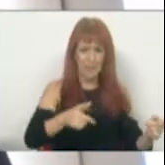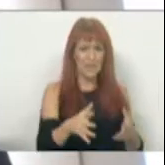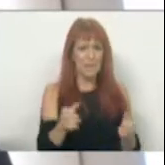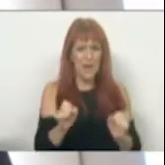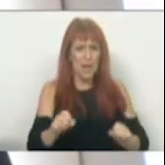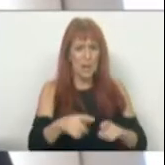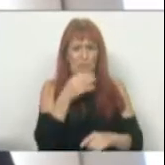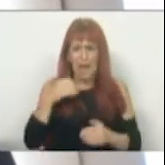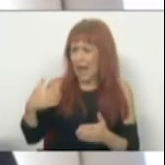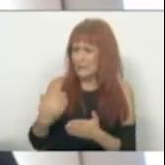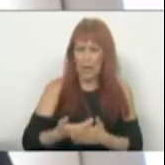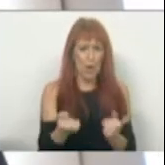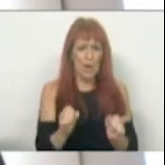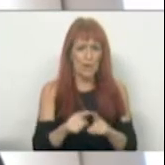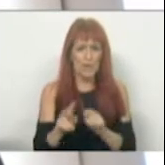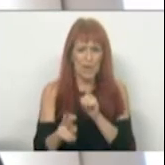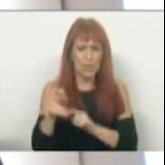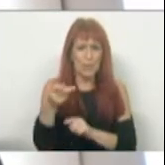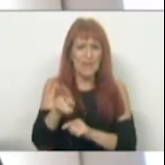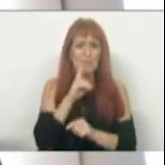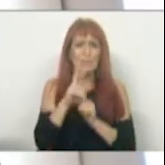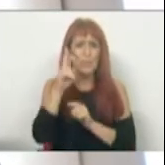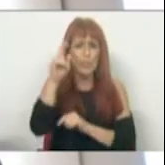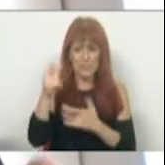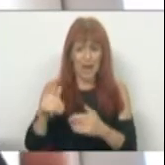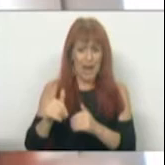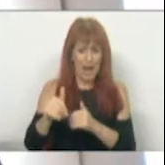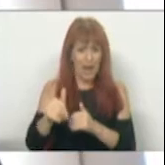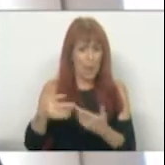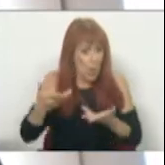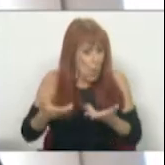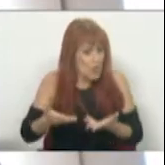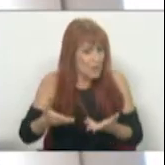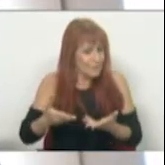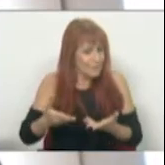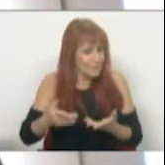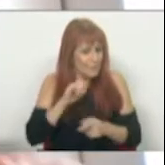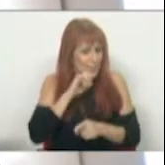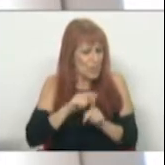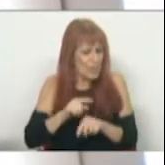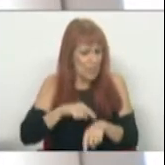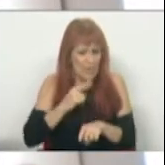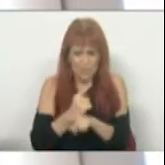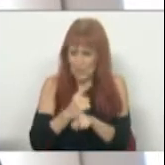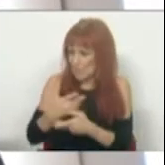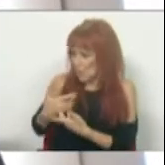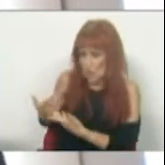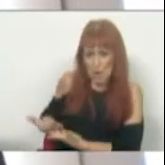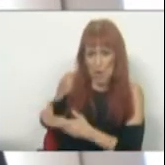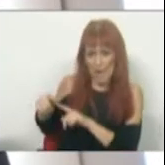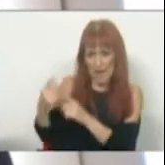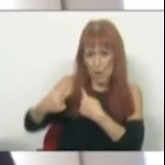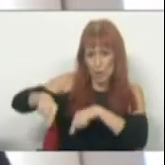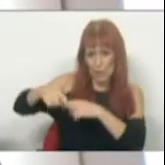ninguém falou até agora da subida da taxa de juros que está a ocorrer hoje, provavelmente ao mesmo tempo que temos esta